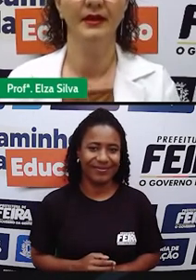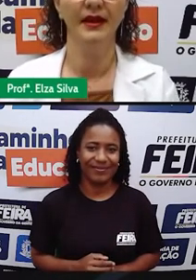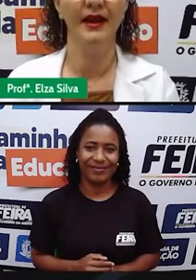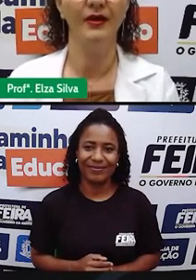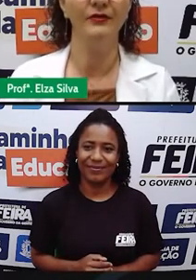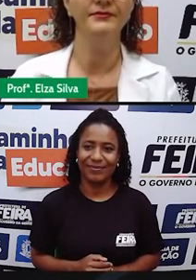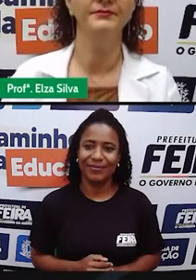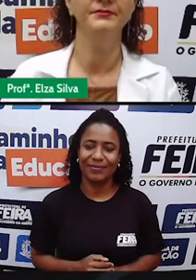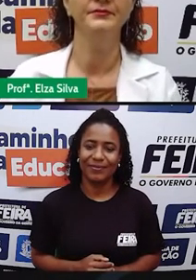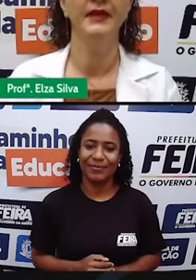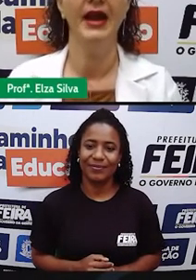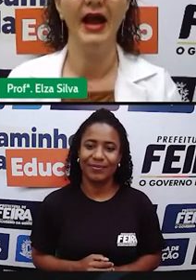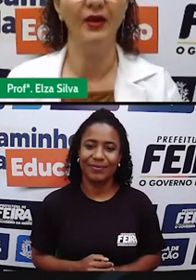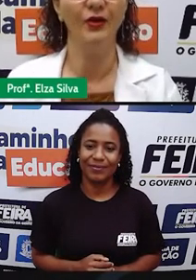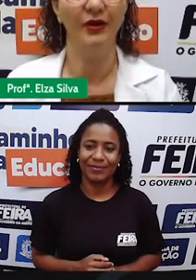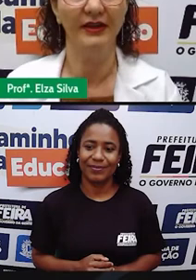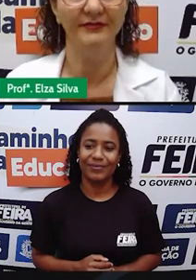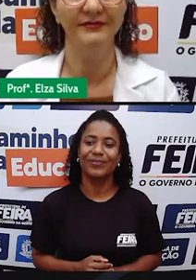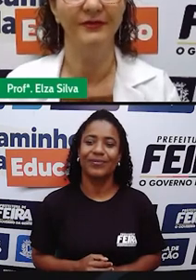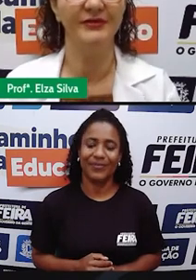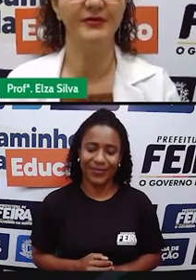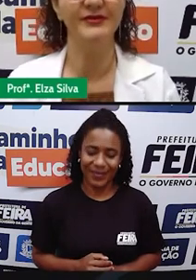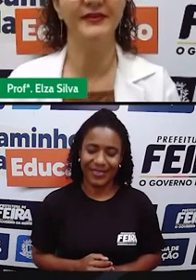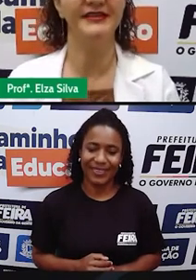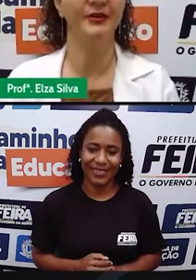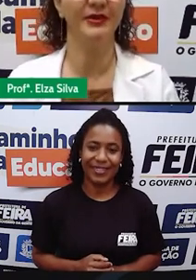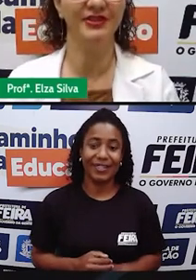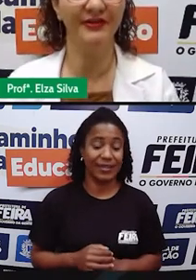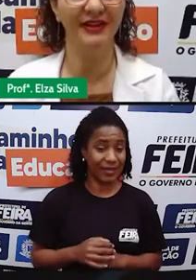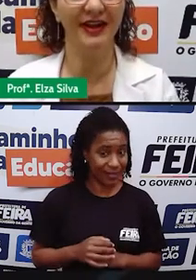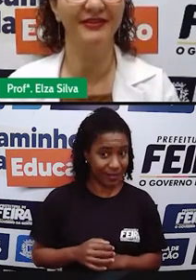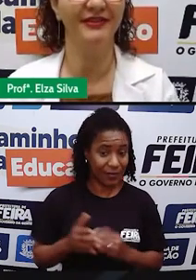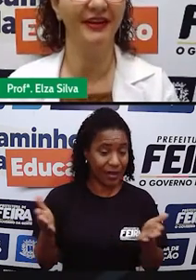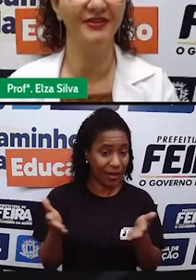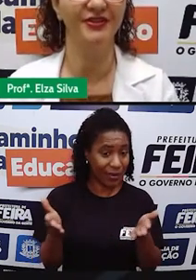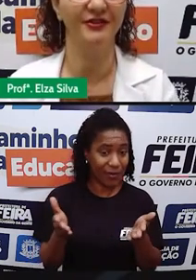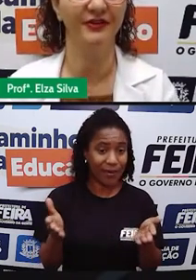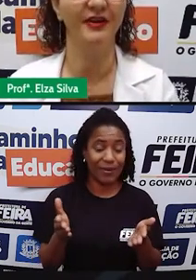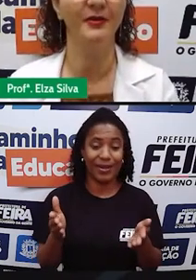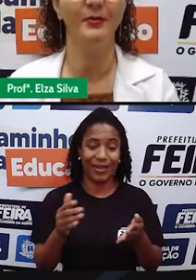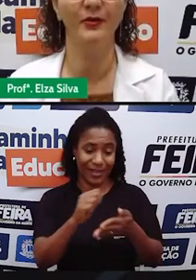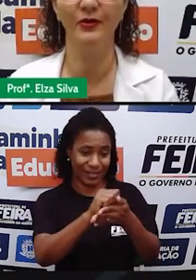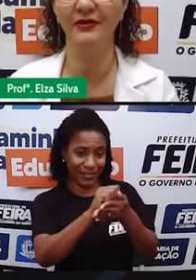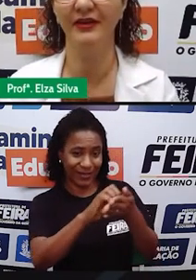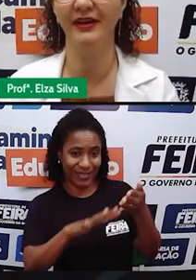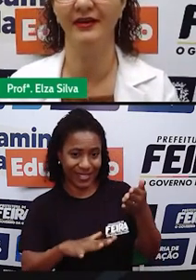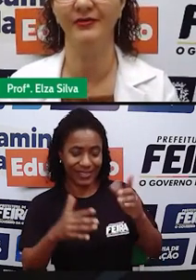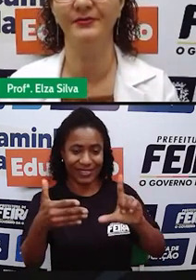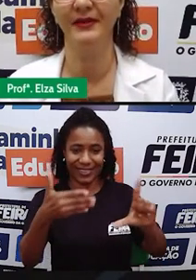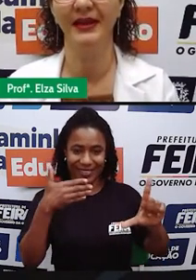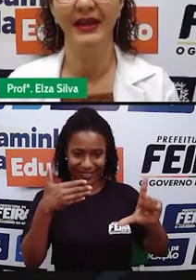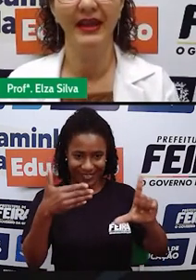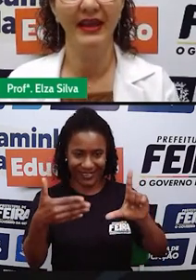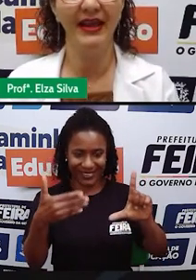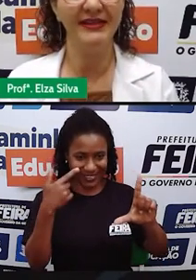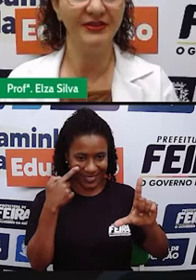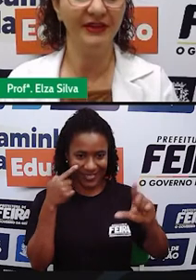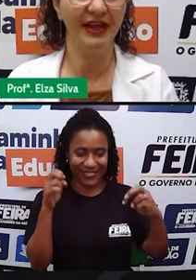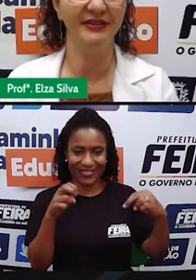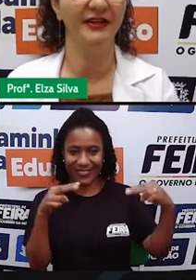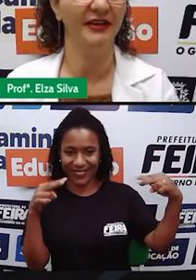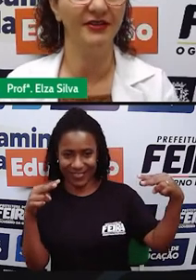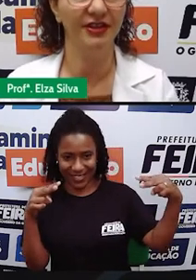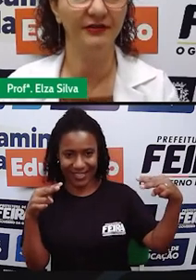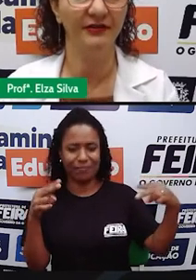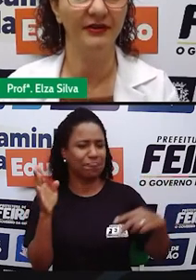Na aula, agora, nós vamos fazer uma atividade interativa muito legal. E essa